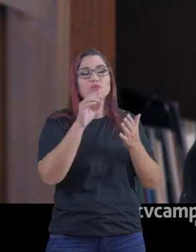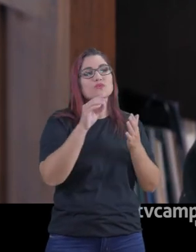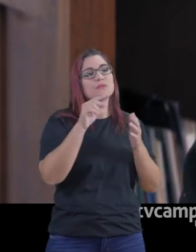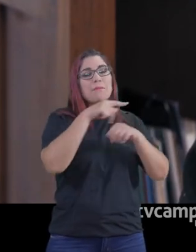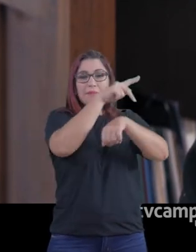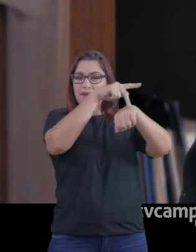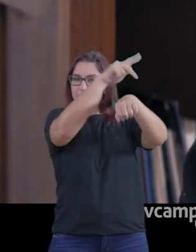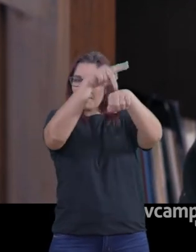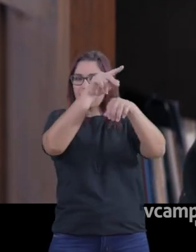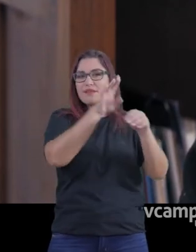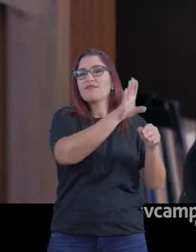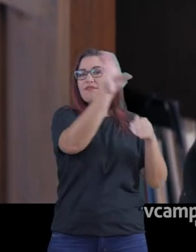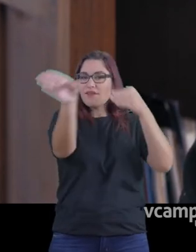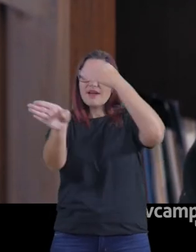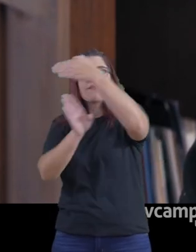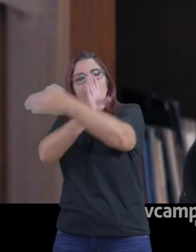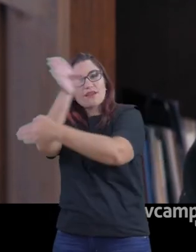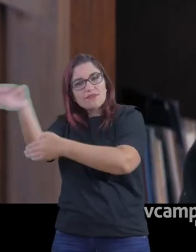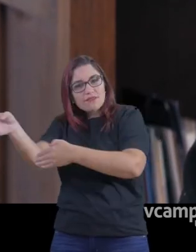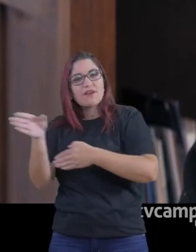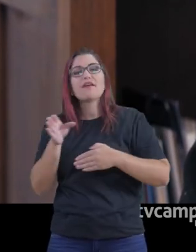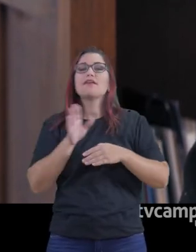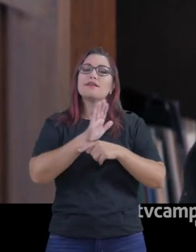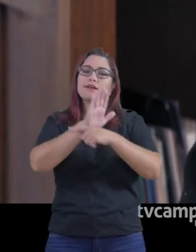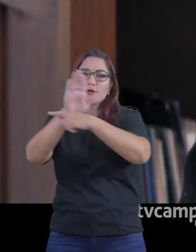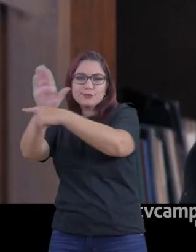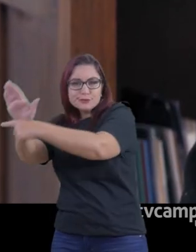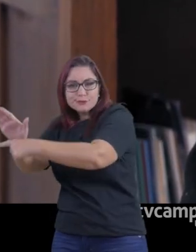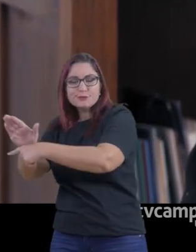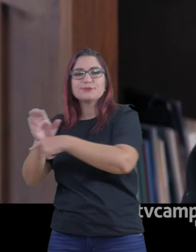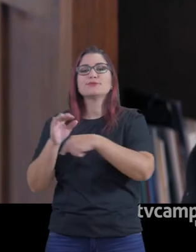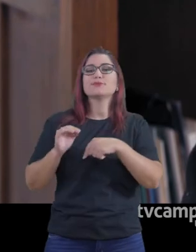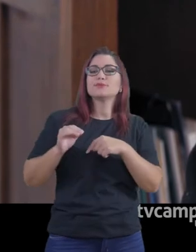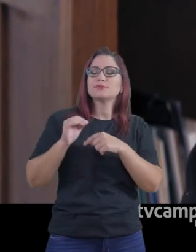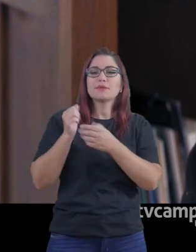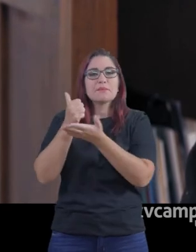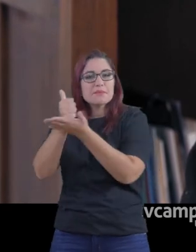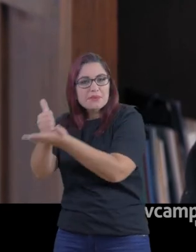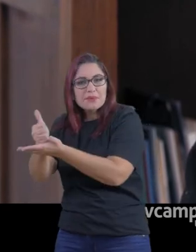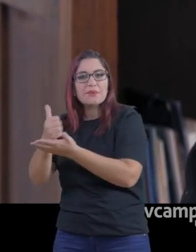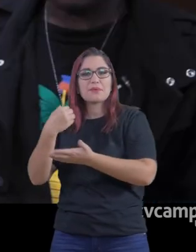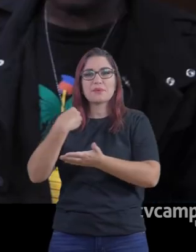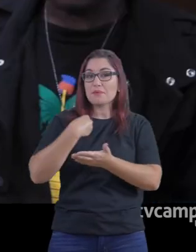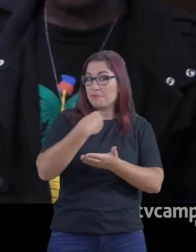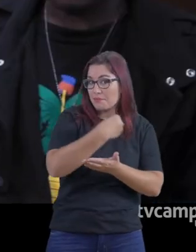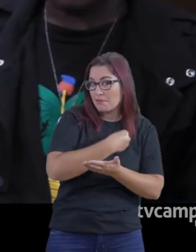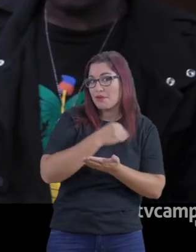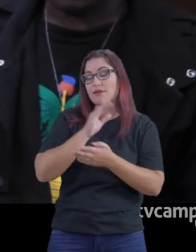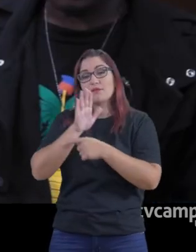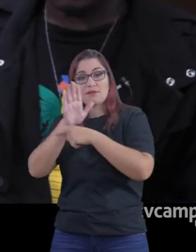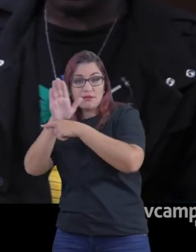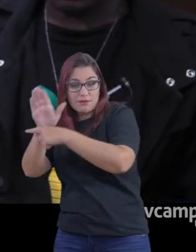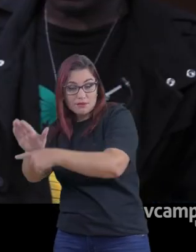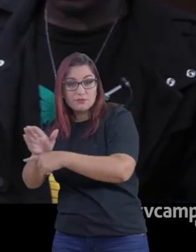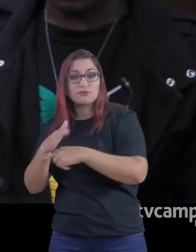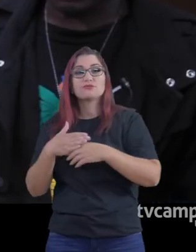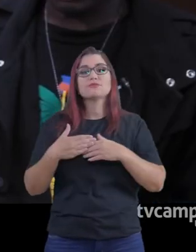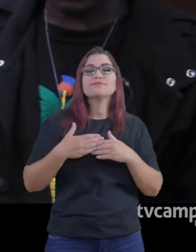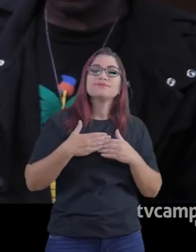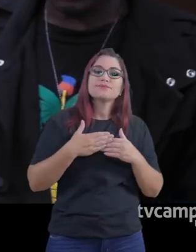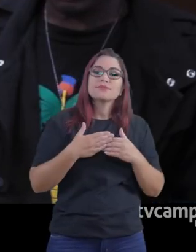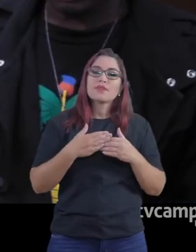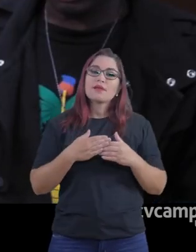internacionais que estão vindo para ajudar a tudo isso, dessas missões que